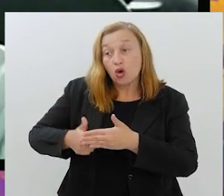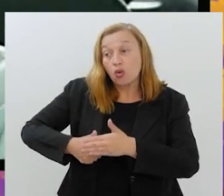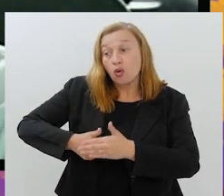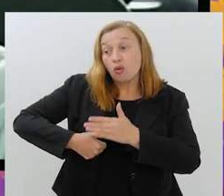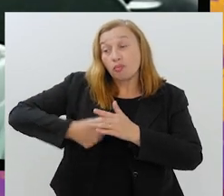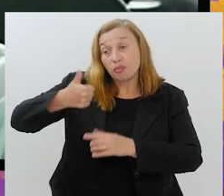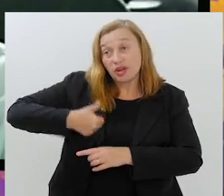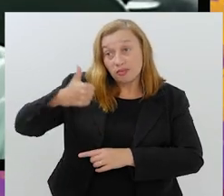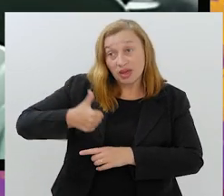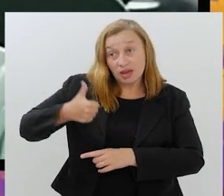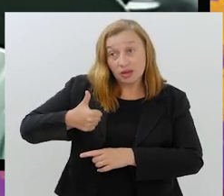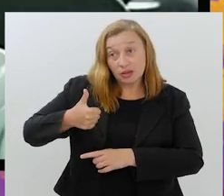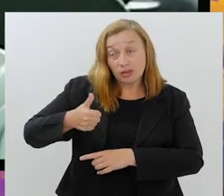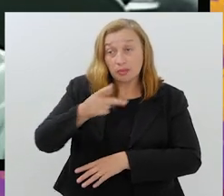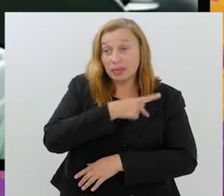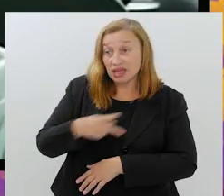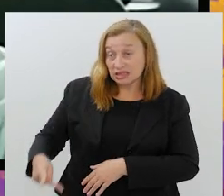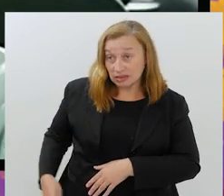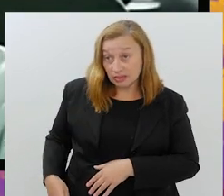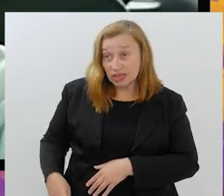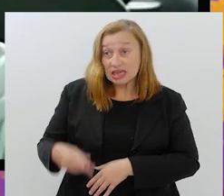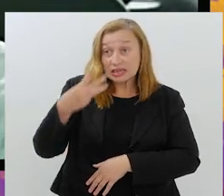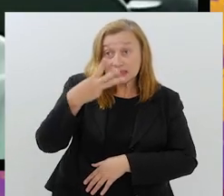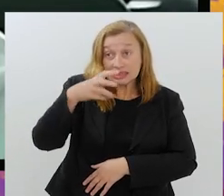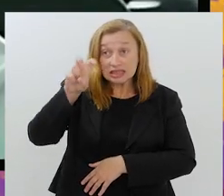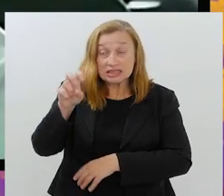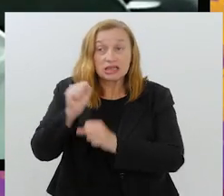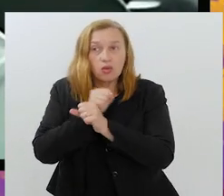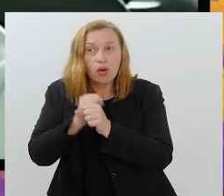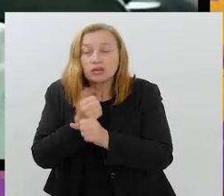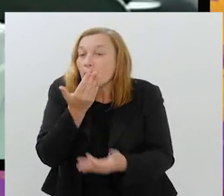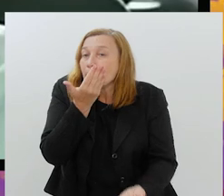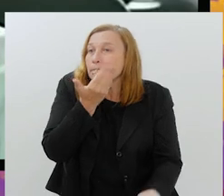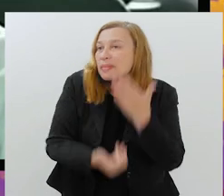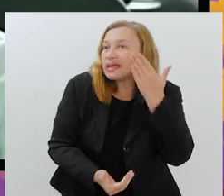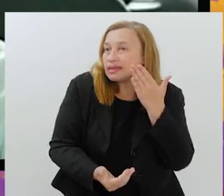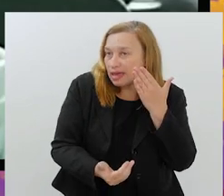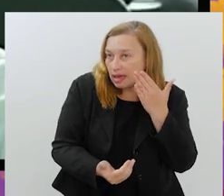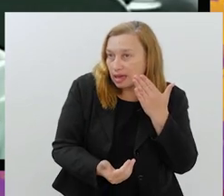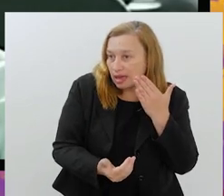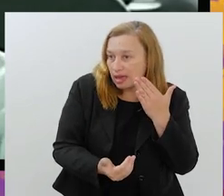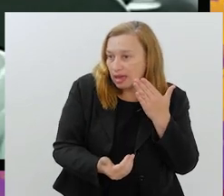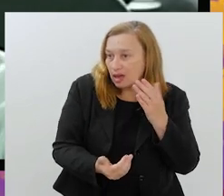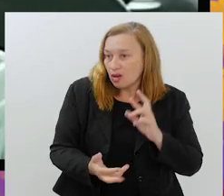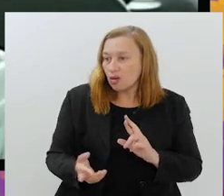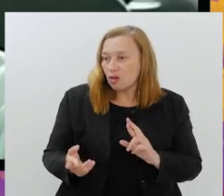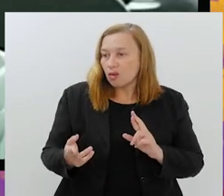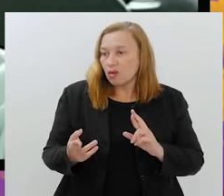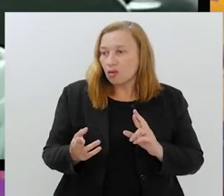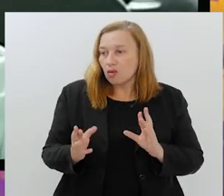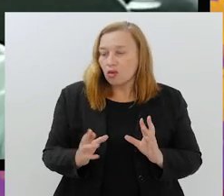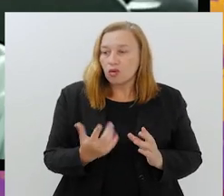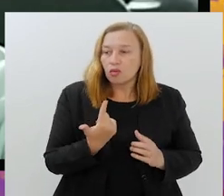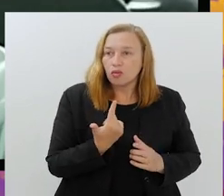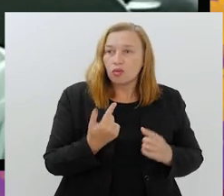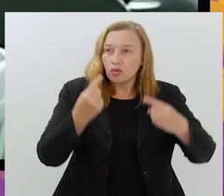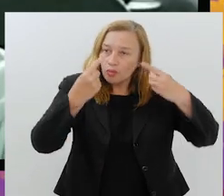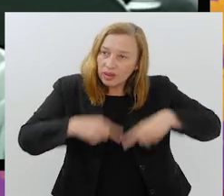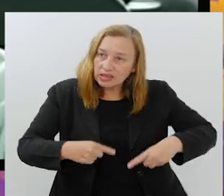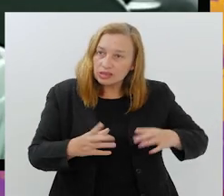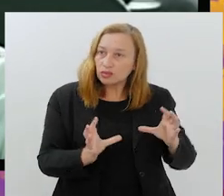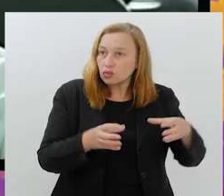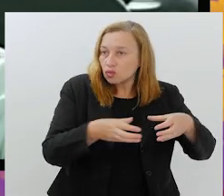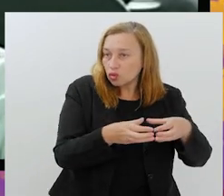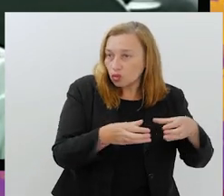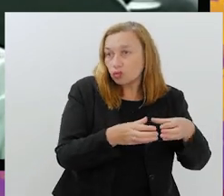presidente em 35 anos a possivelmente perder o pleito para uma oposição. Fazia muito